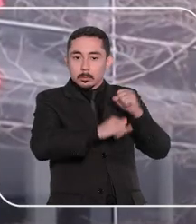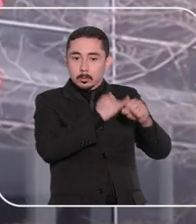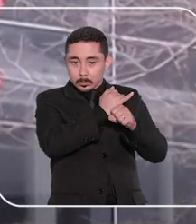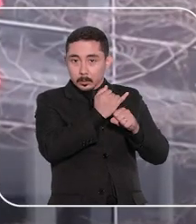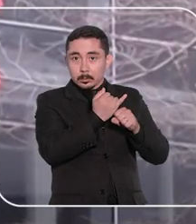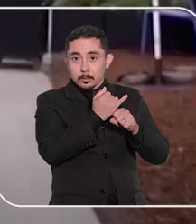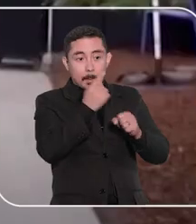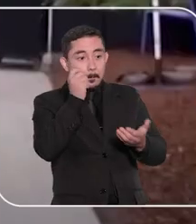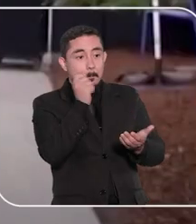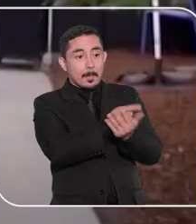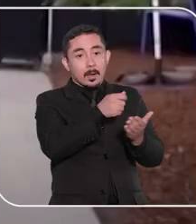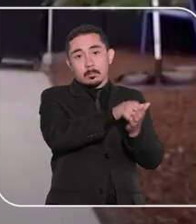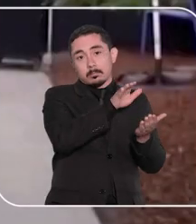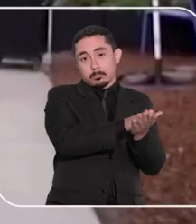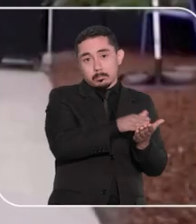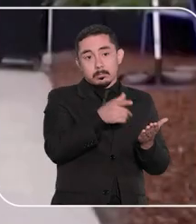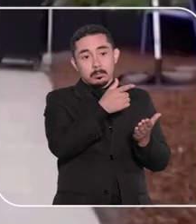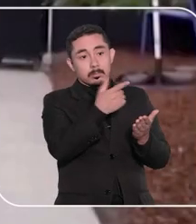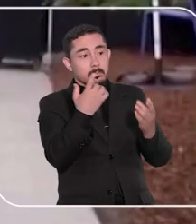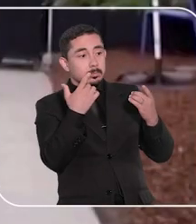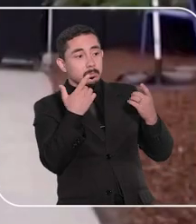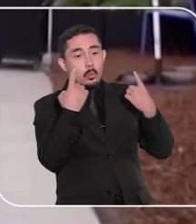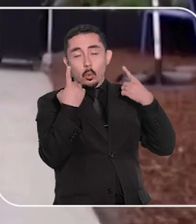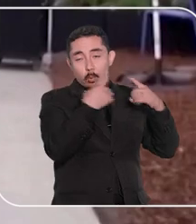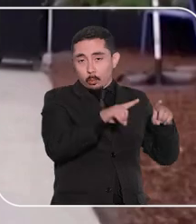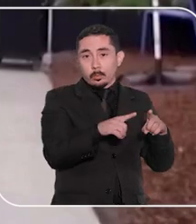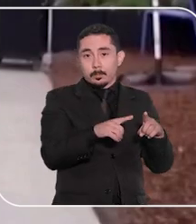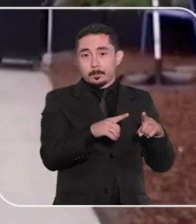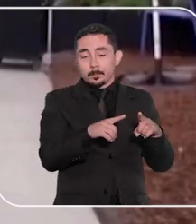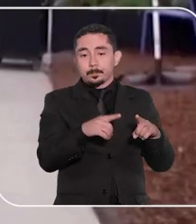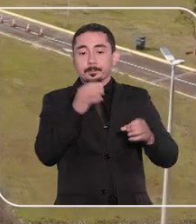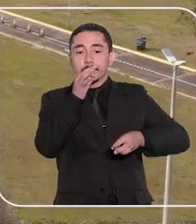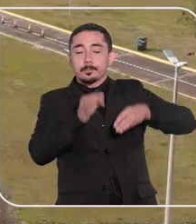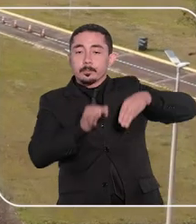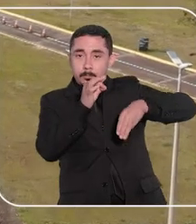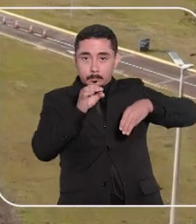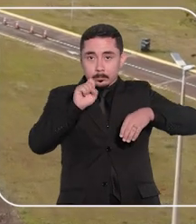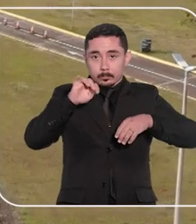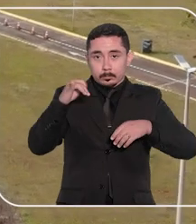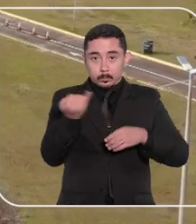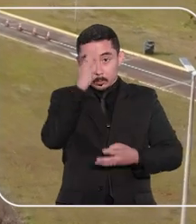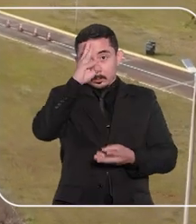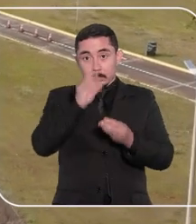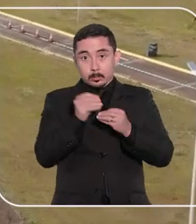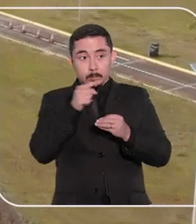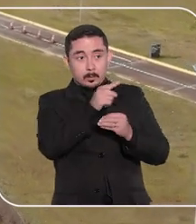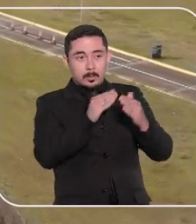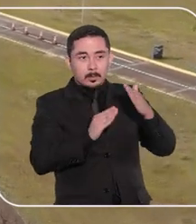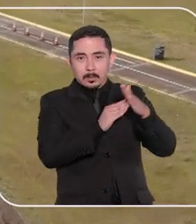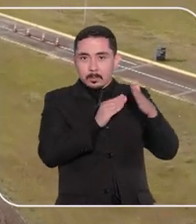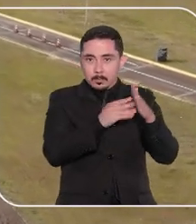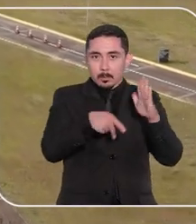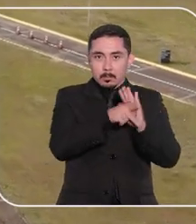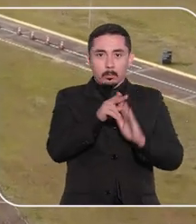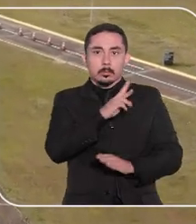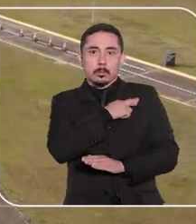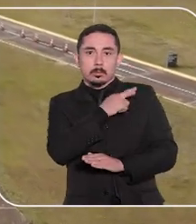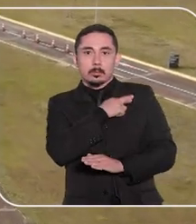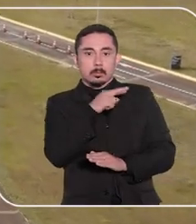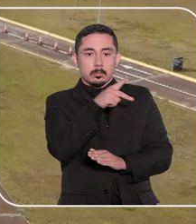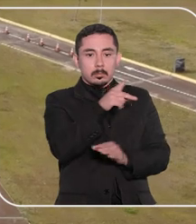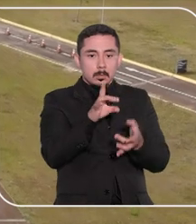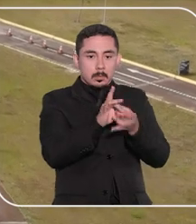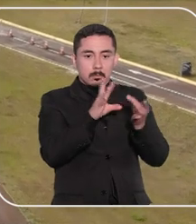Brasil Internet a pagar indenização por danos materiais e morais. Os ministros do STJ entenderam que a limitação de